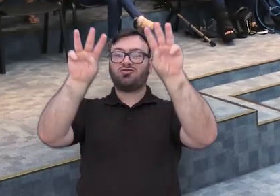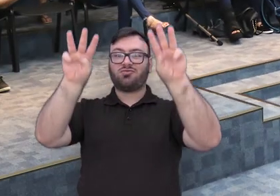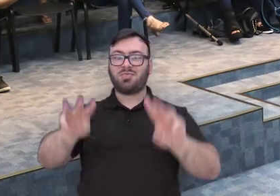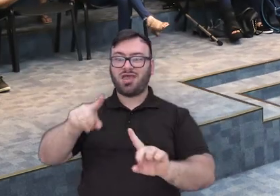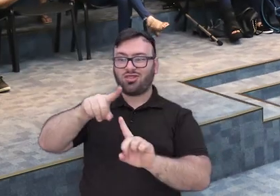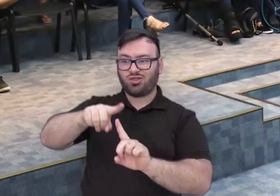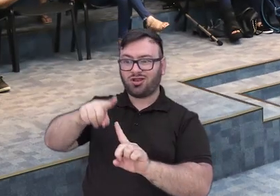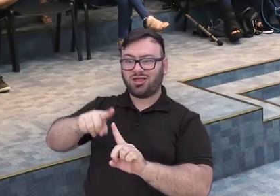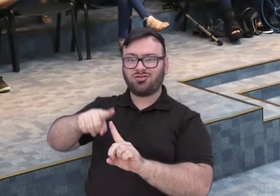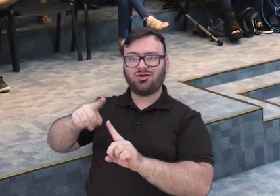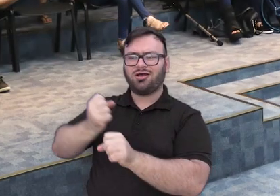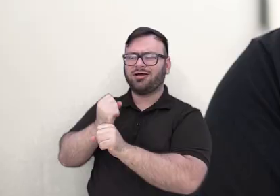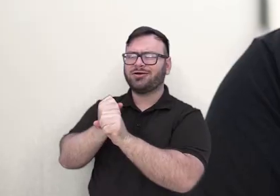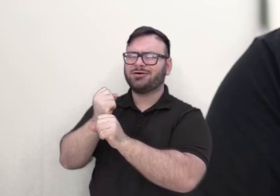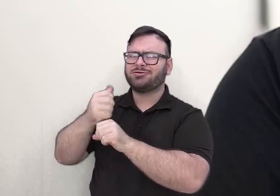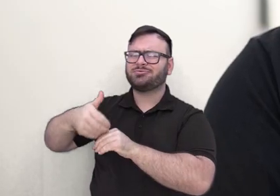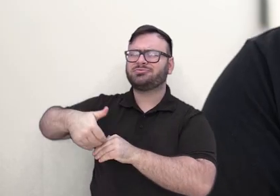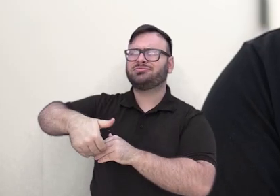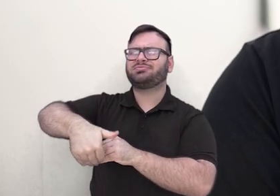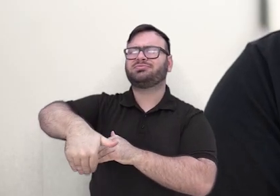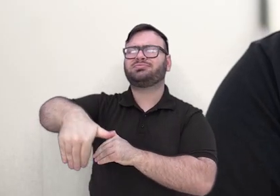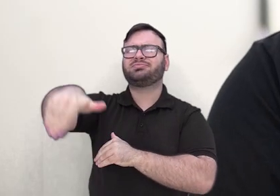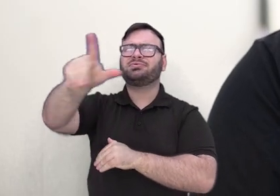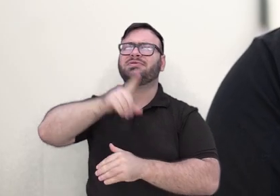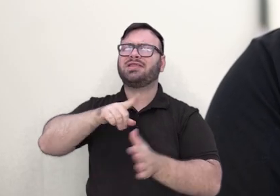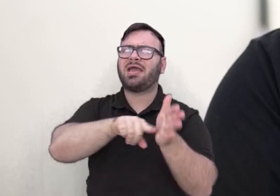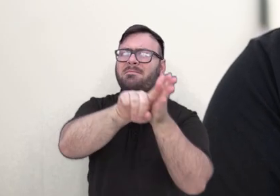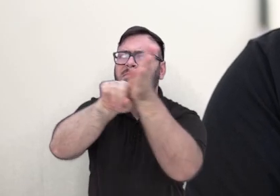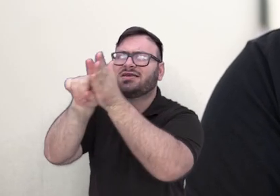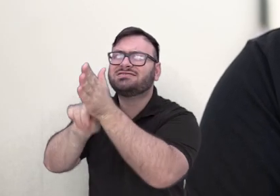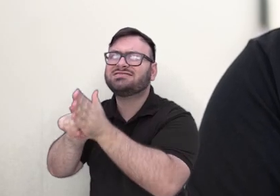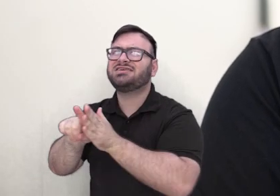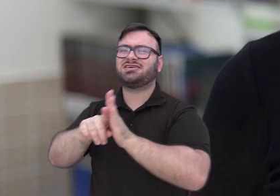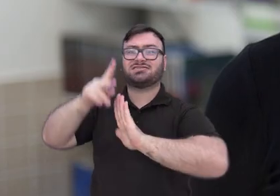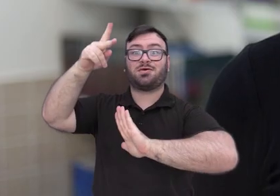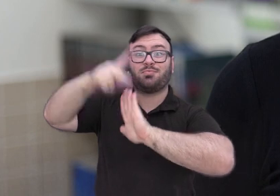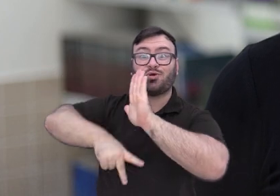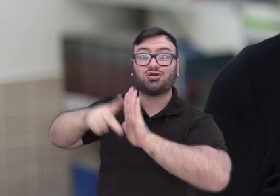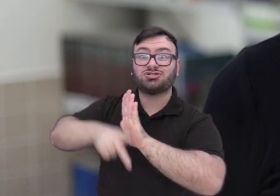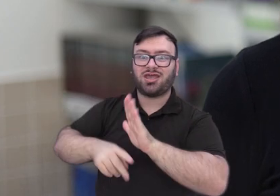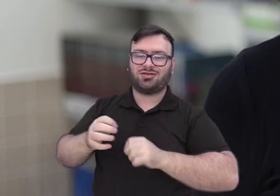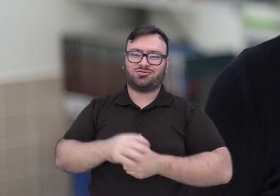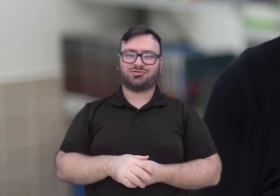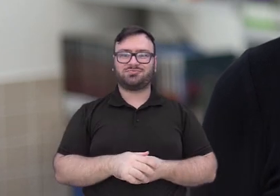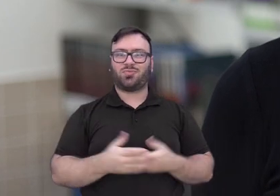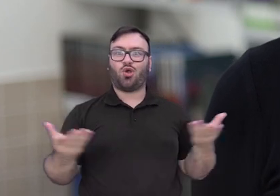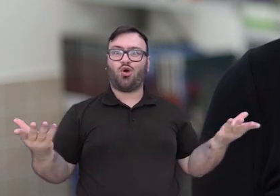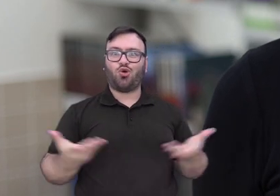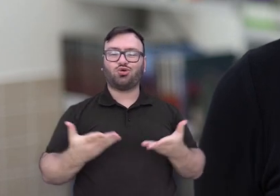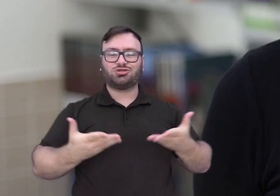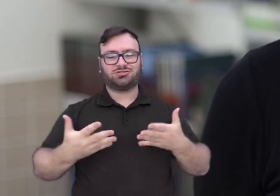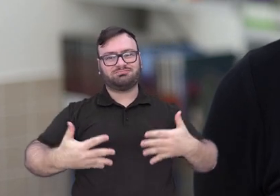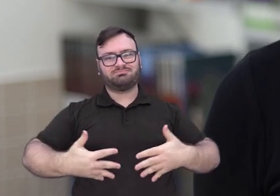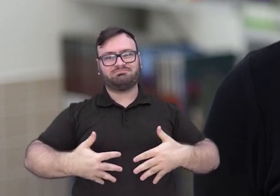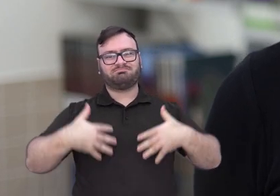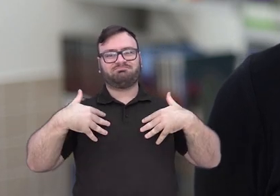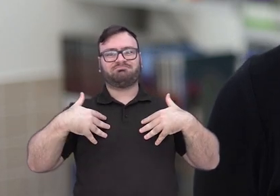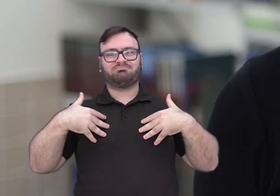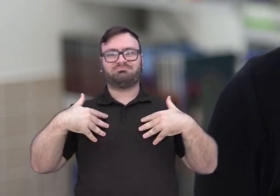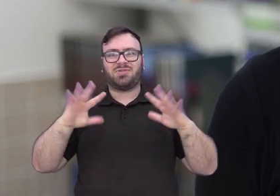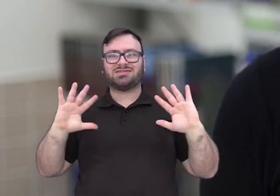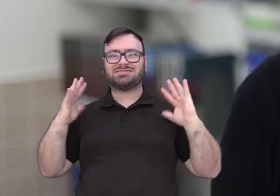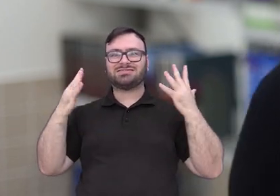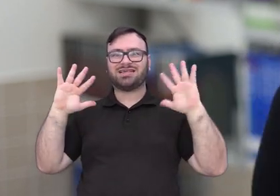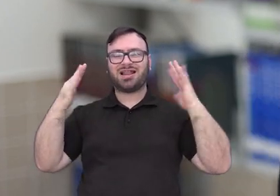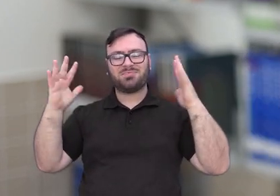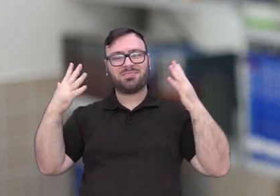tenha muitos e muitos anos ainda, com muitas pesquisas, com muitos projetos. Hoje estou aqui para celebrar o aniversário do campus.